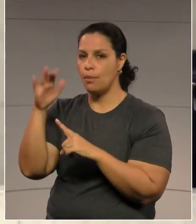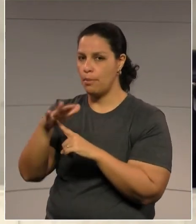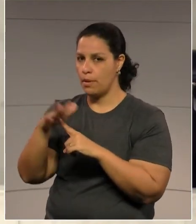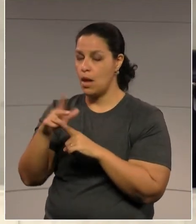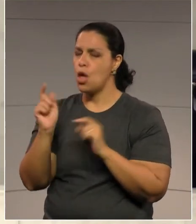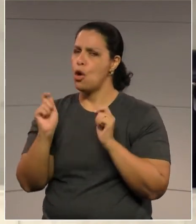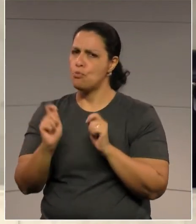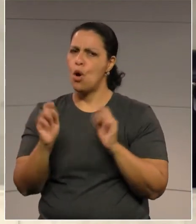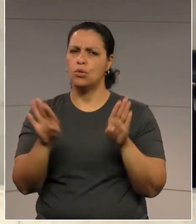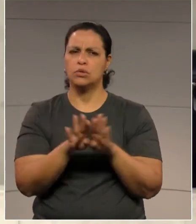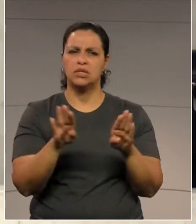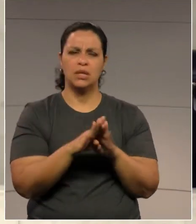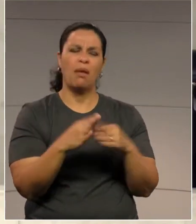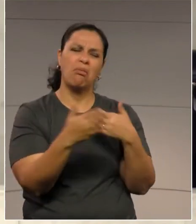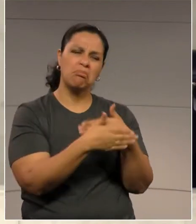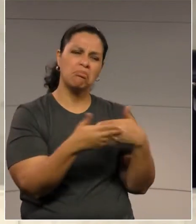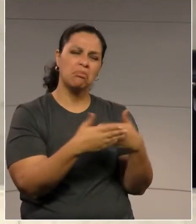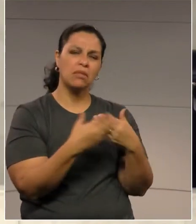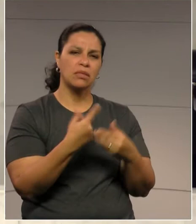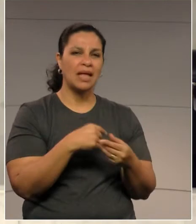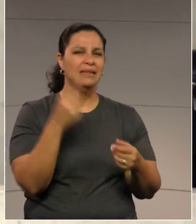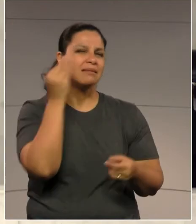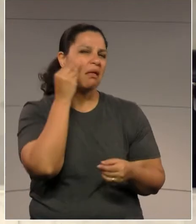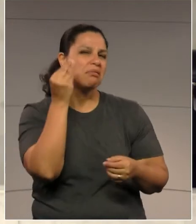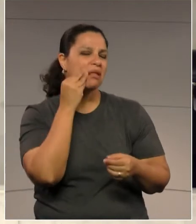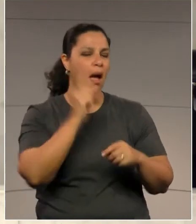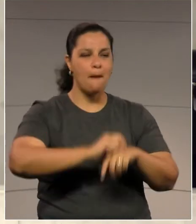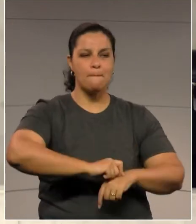de alguma forma, ser complacente com alguma aventura.